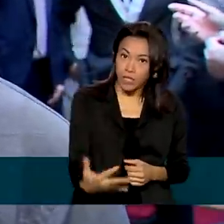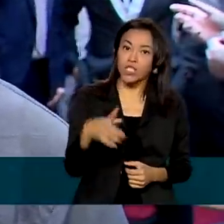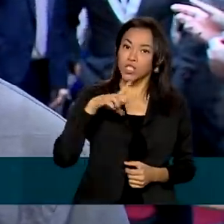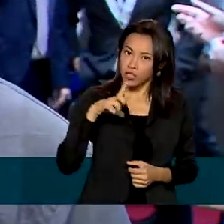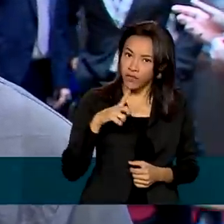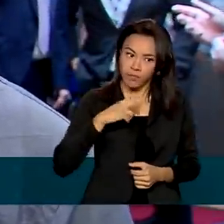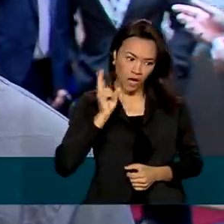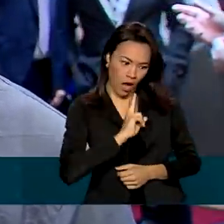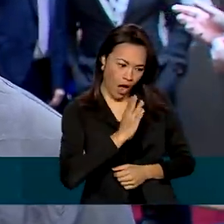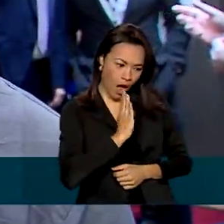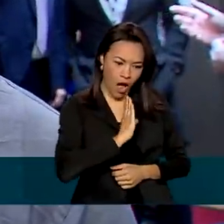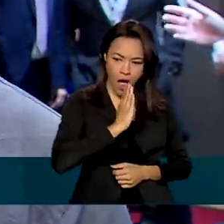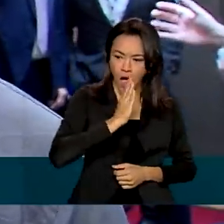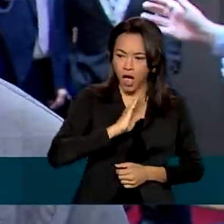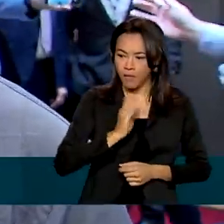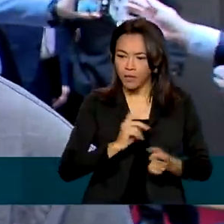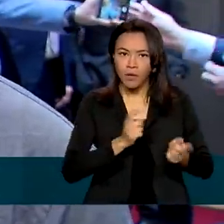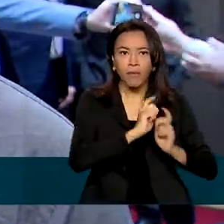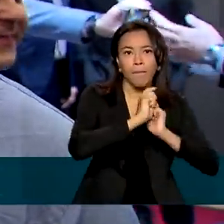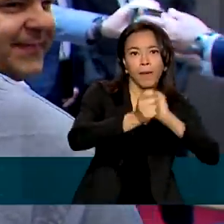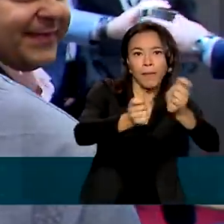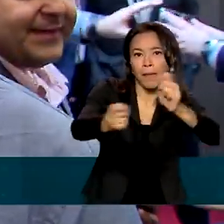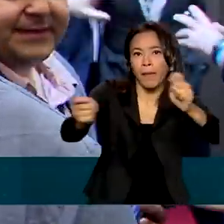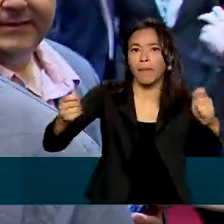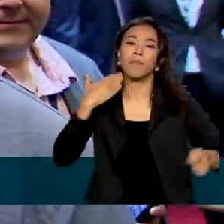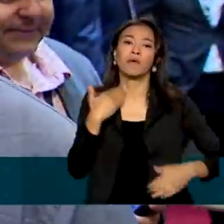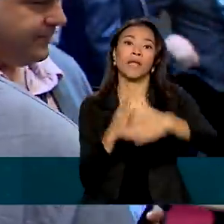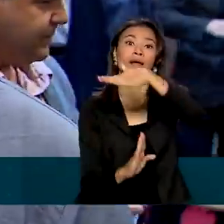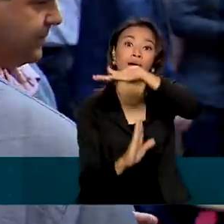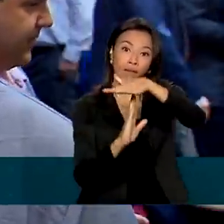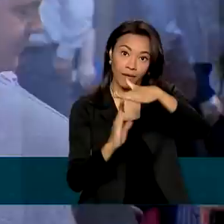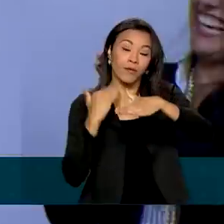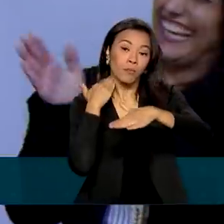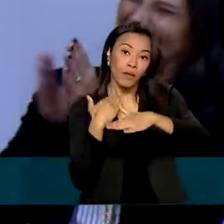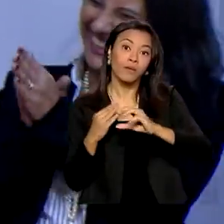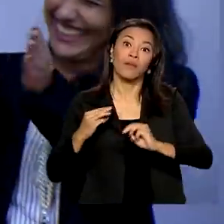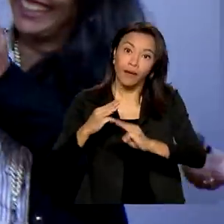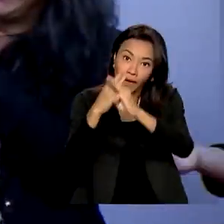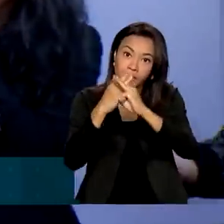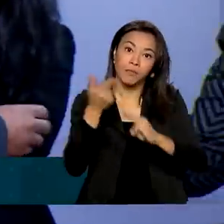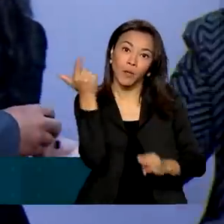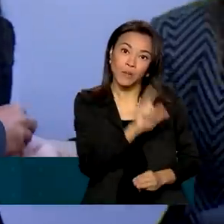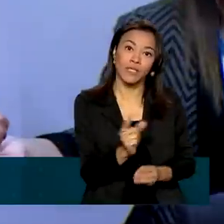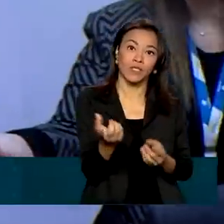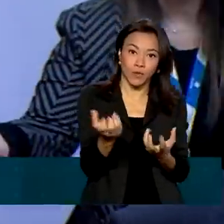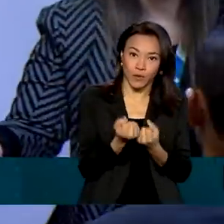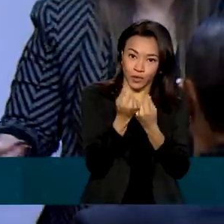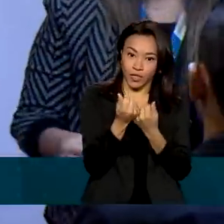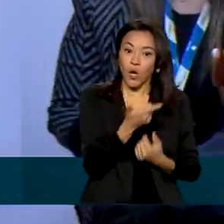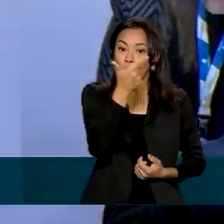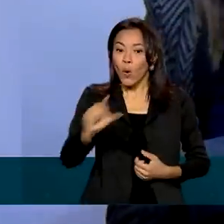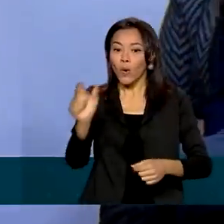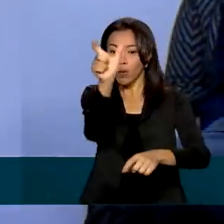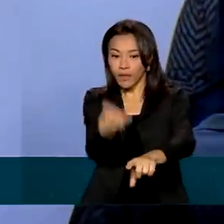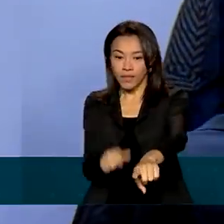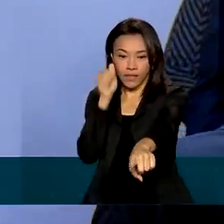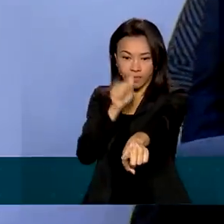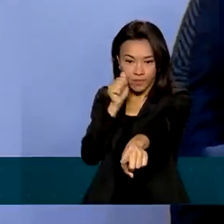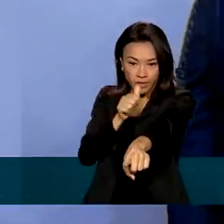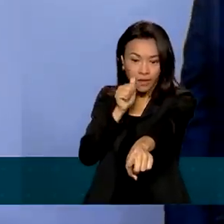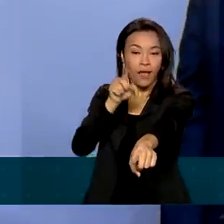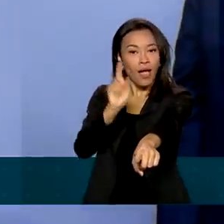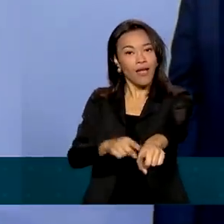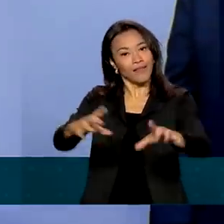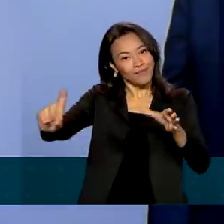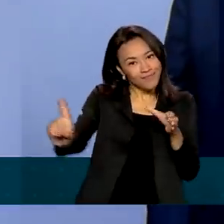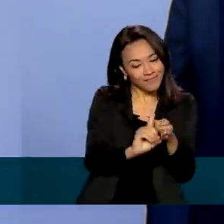desenvolvimento rápido para emitir pagamentos para a Caixa, para chegar esse dinheiro no cidadão. Outra homenageada foi Tamara Knup, que integra